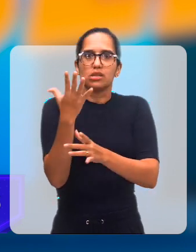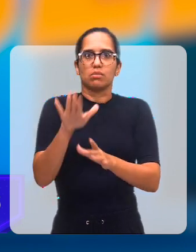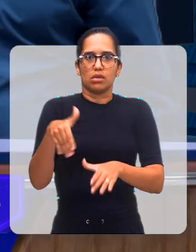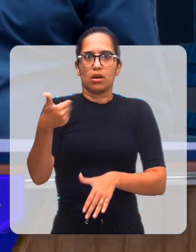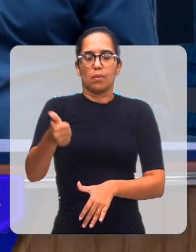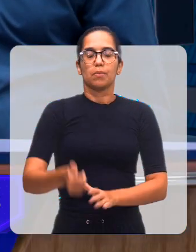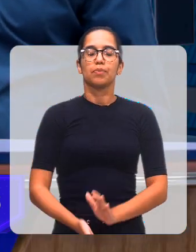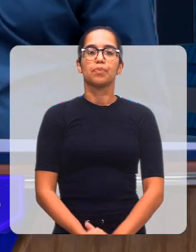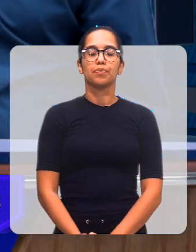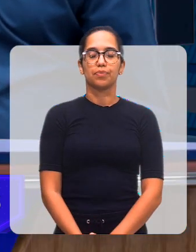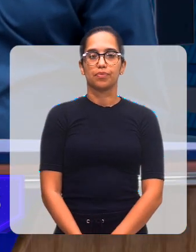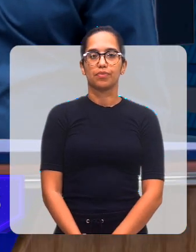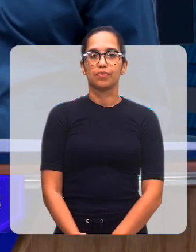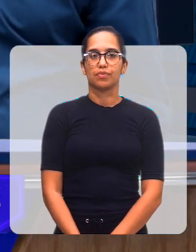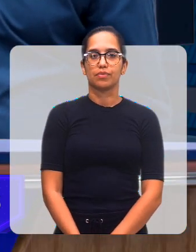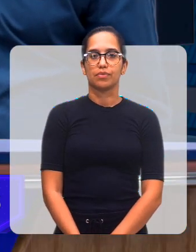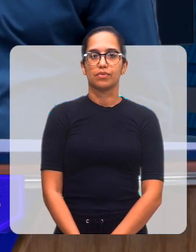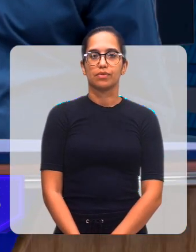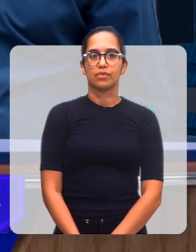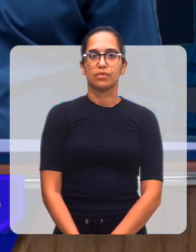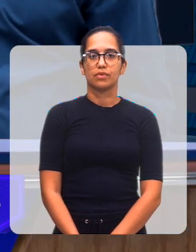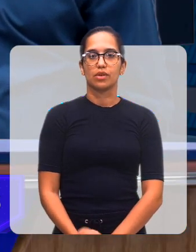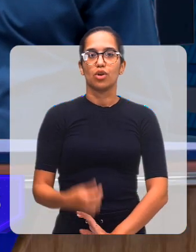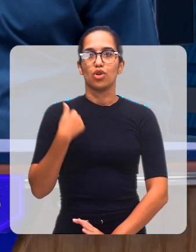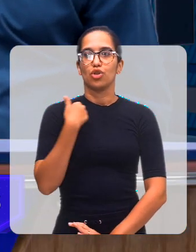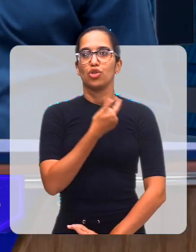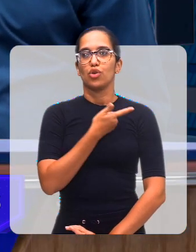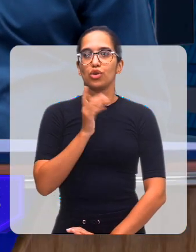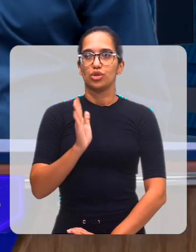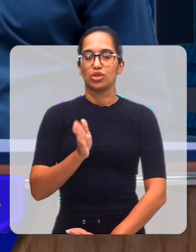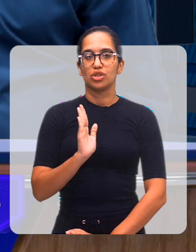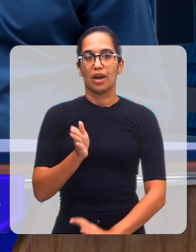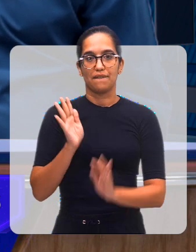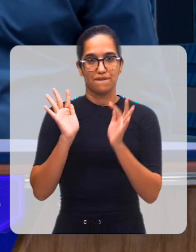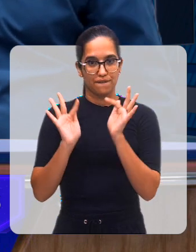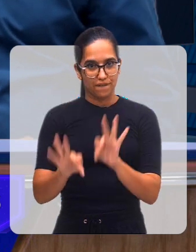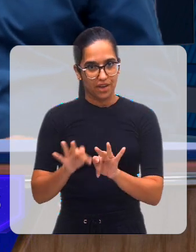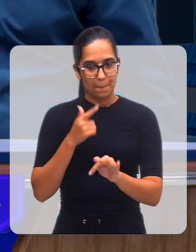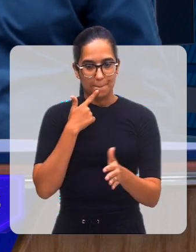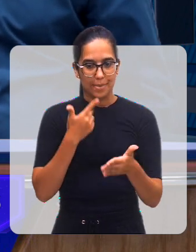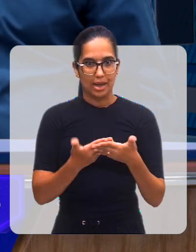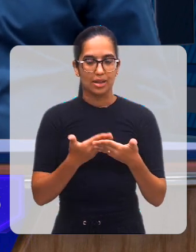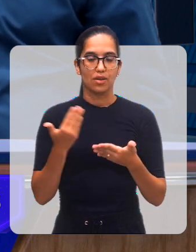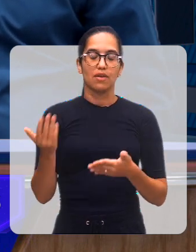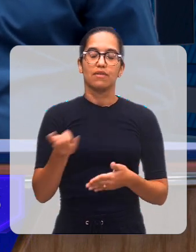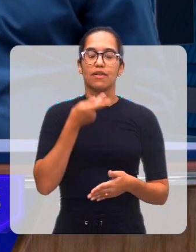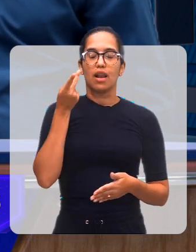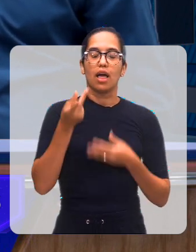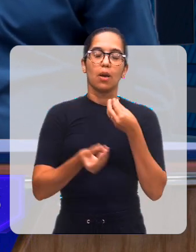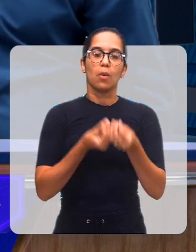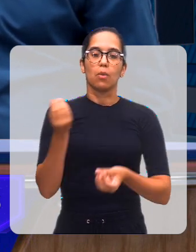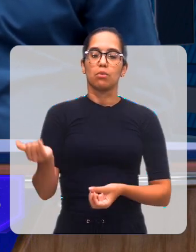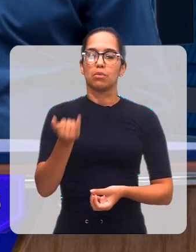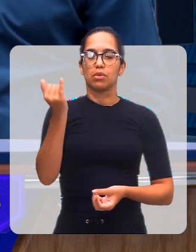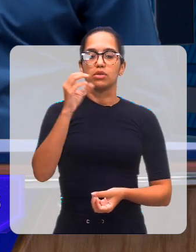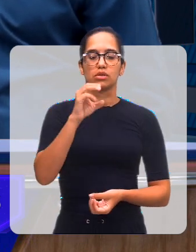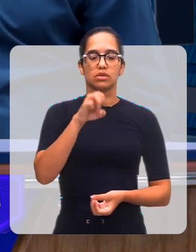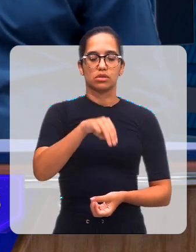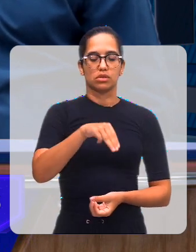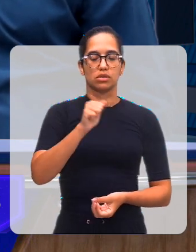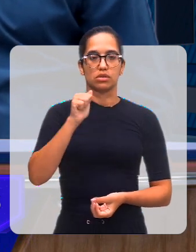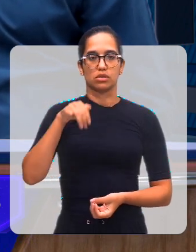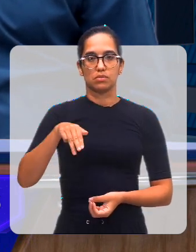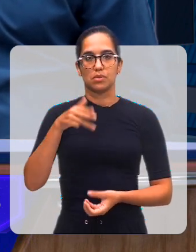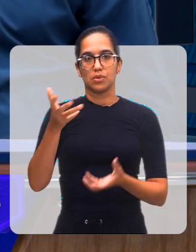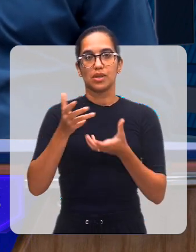E, bom, dá para a gente analisar, por exemplo, a importância do CEMAN, e eu gostaria que você